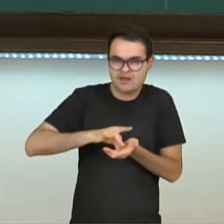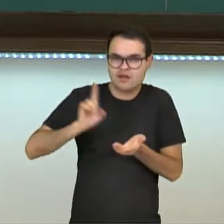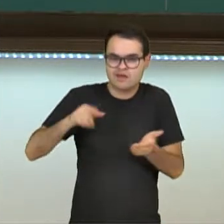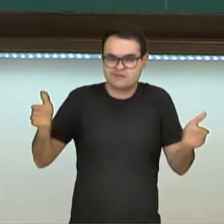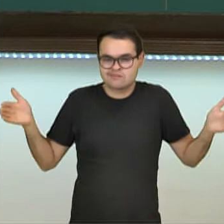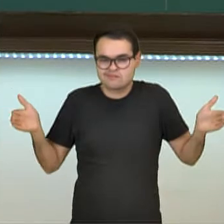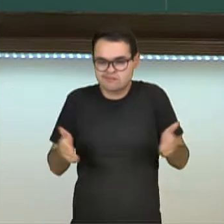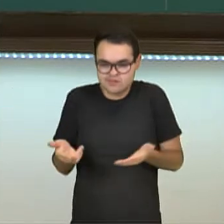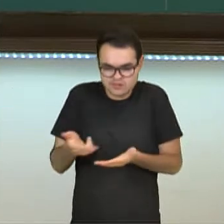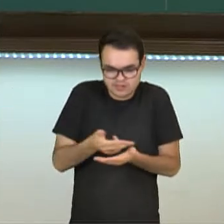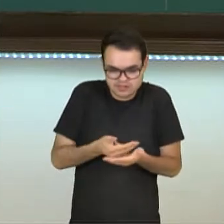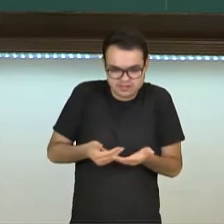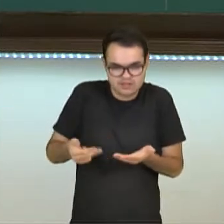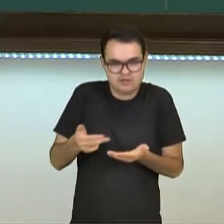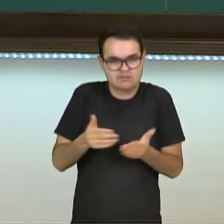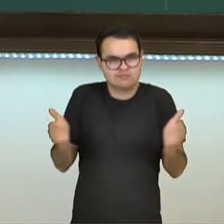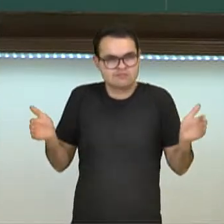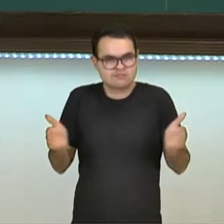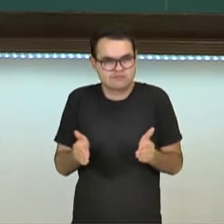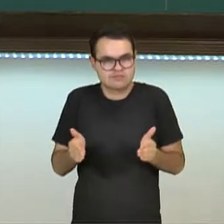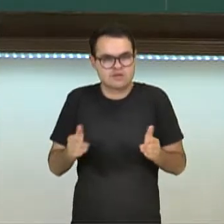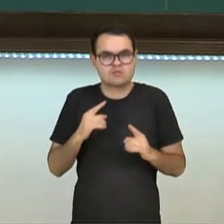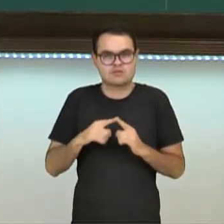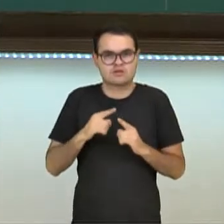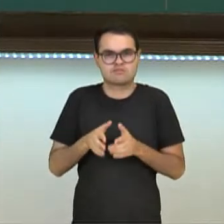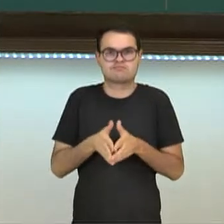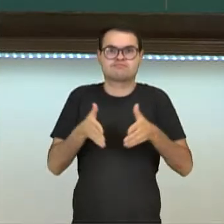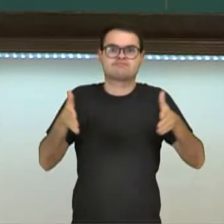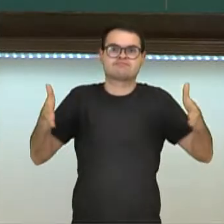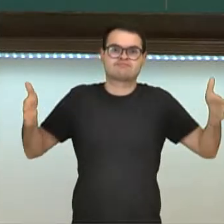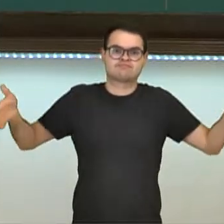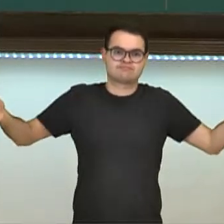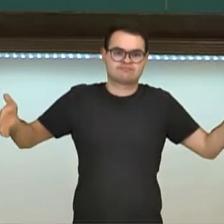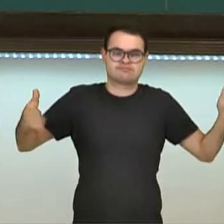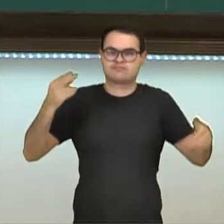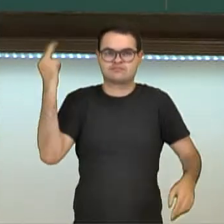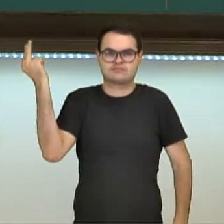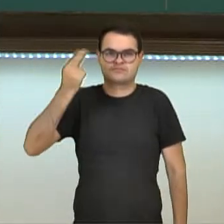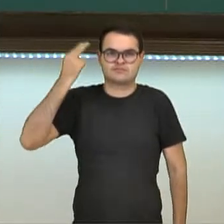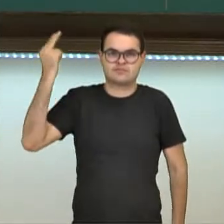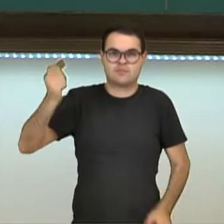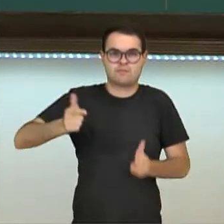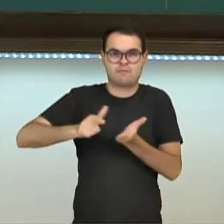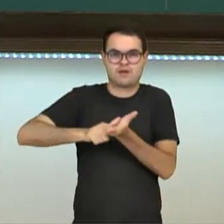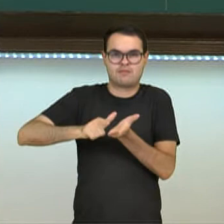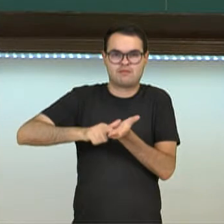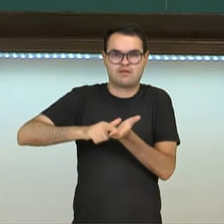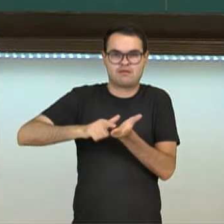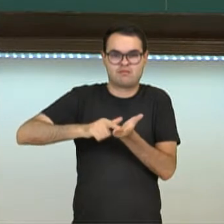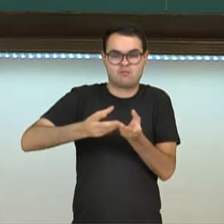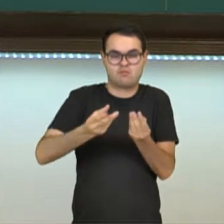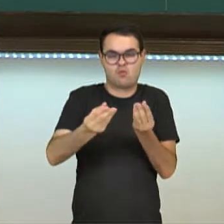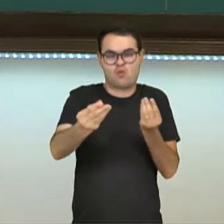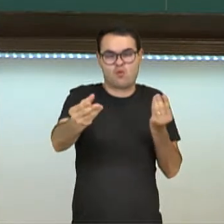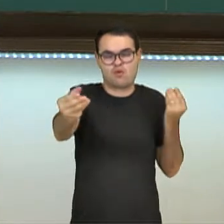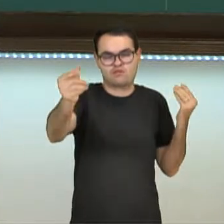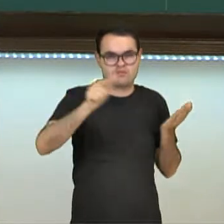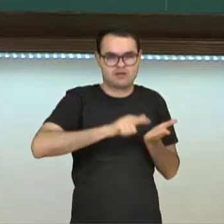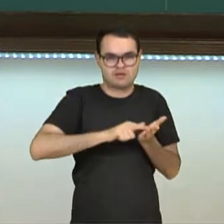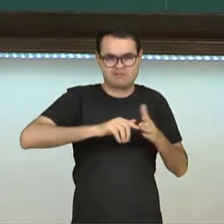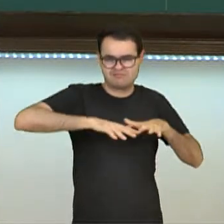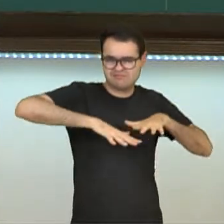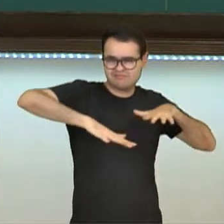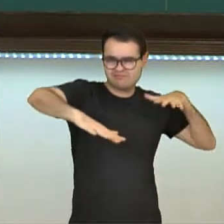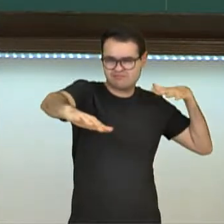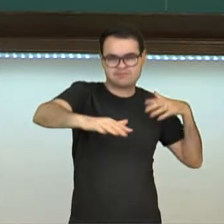é um desenho real, mas não é em tamanho real. Porque se fosse em tamanho real, a gente não teria papel suficiente para poder fazer. Ia ter que ter muitos papéis, né?